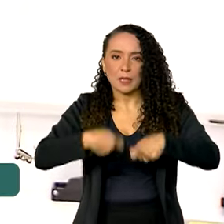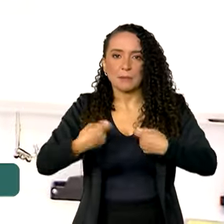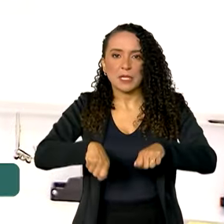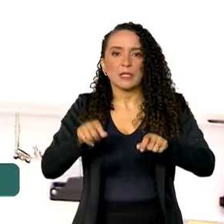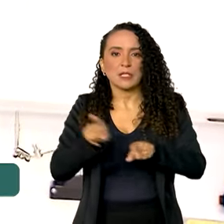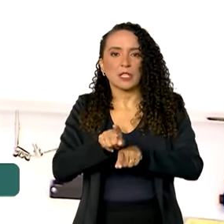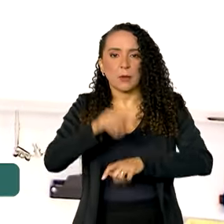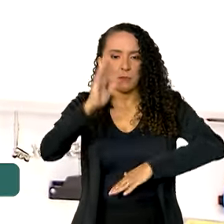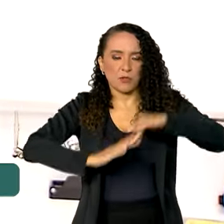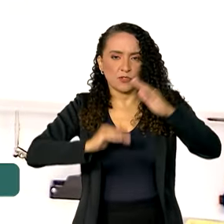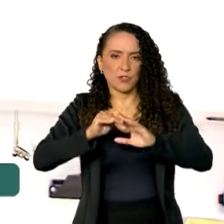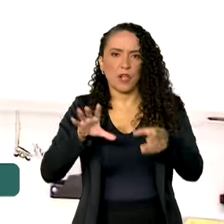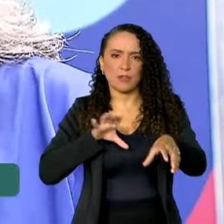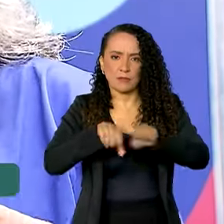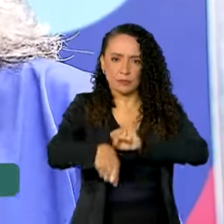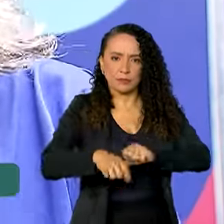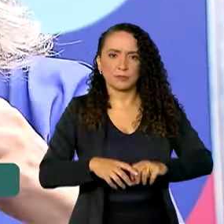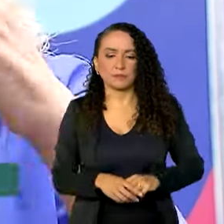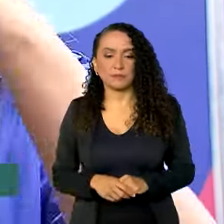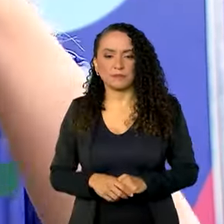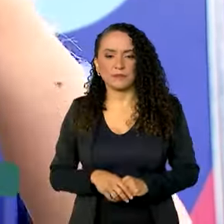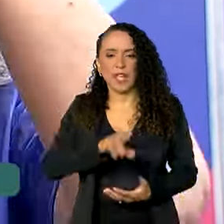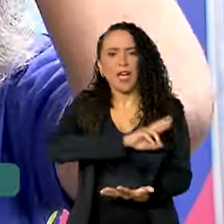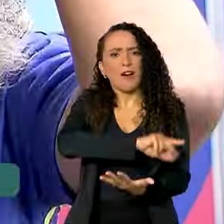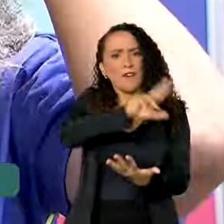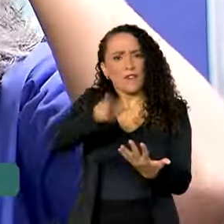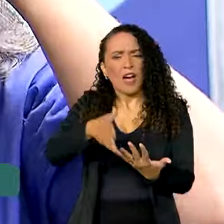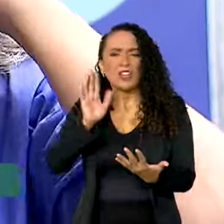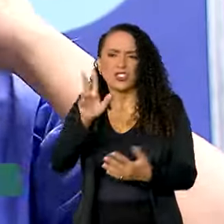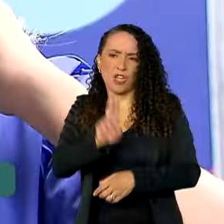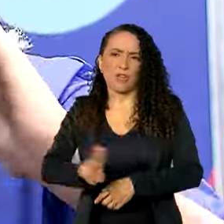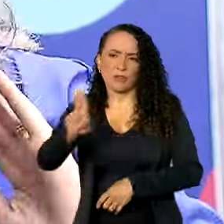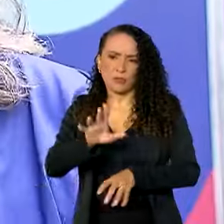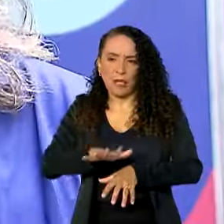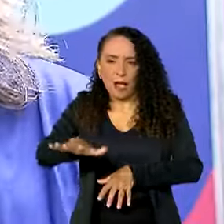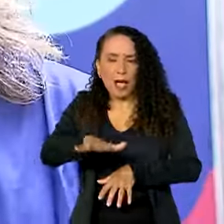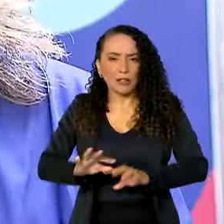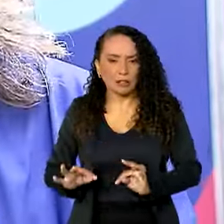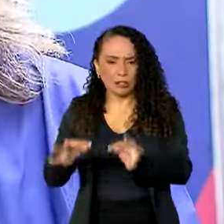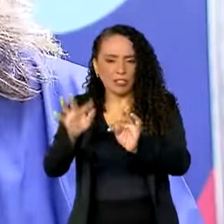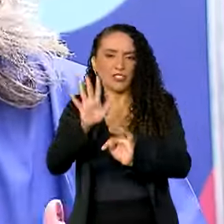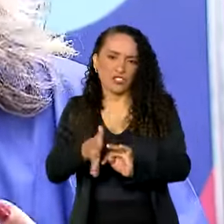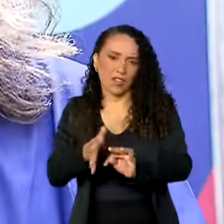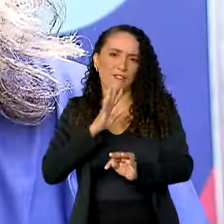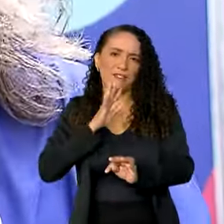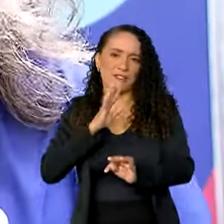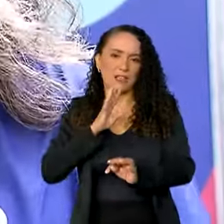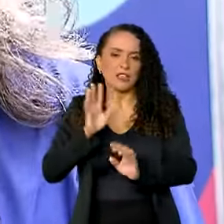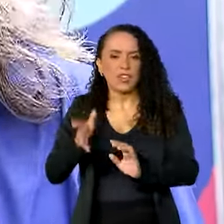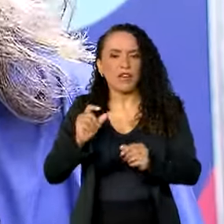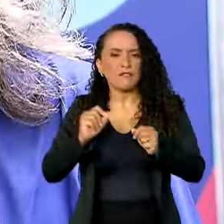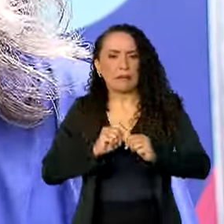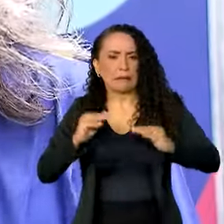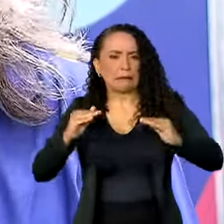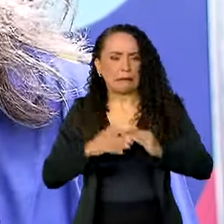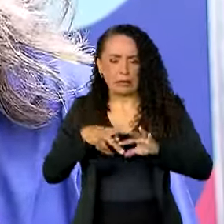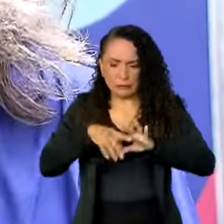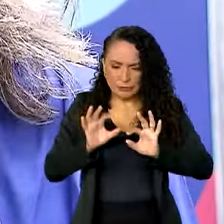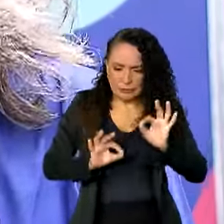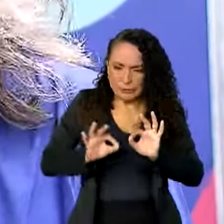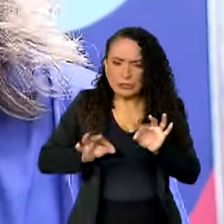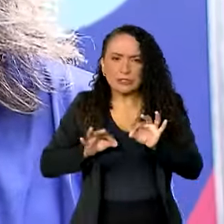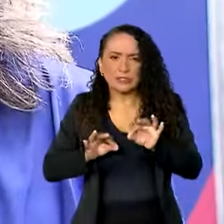de profissionais capacitados. Muitos deles já mexem com a área tecnológica, né? Eles já acabam fazendo caseiramente consertos e